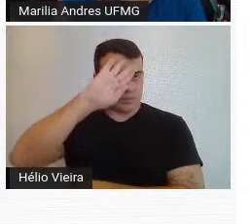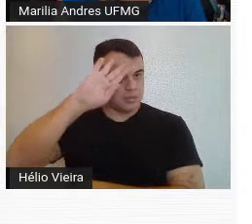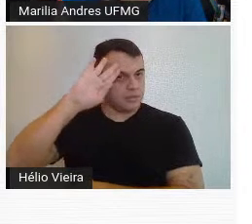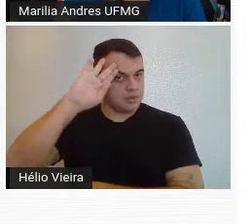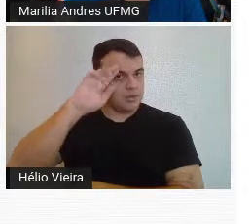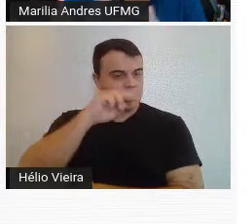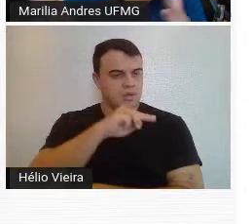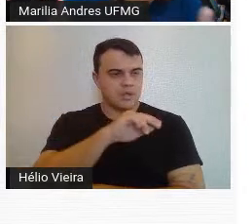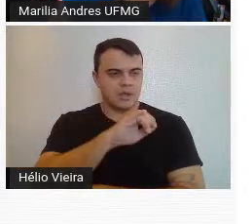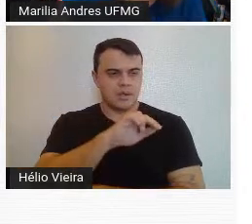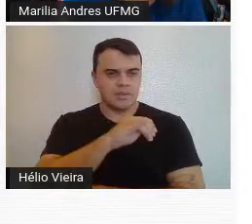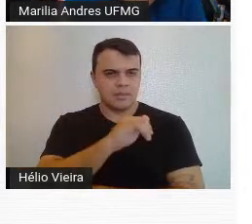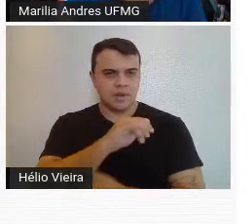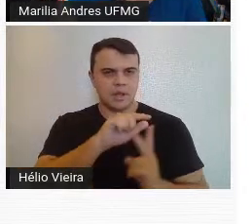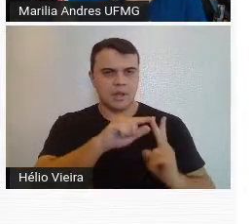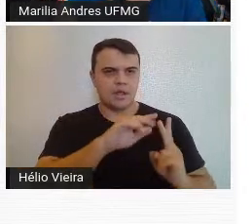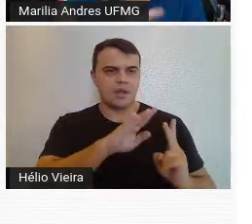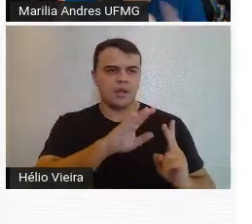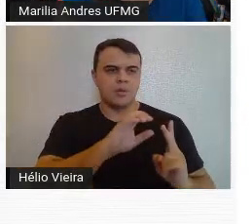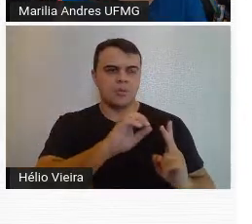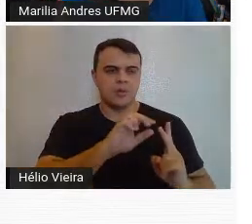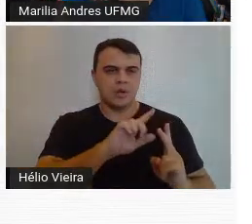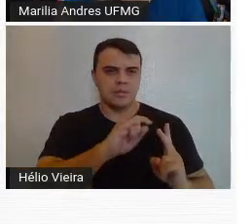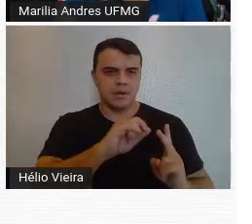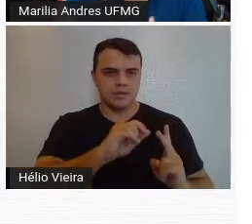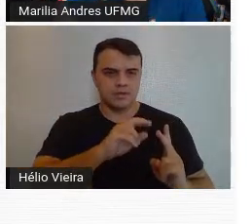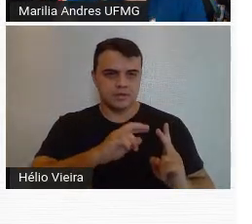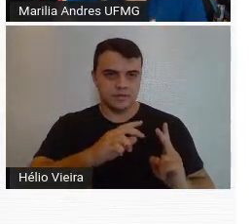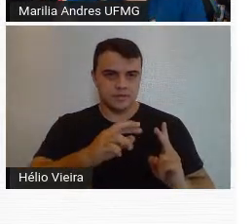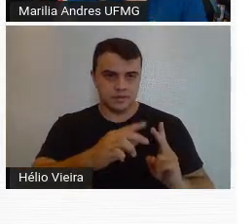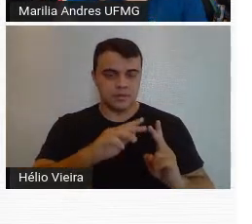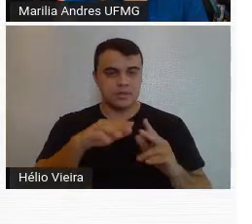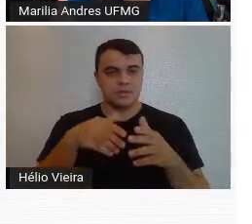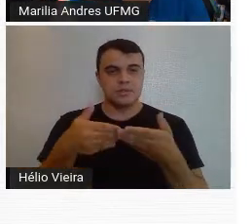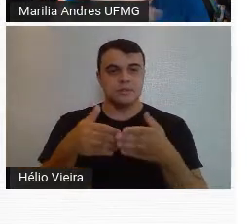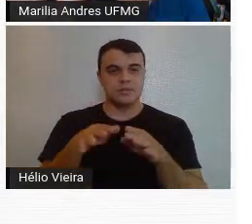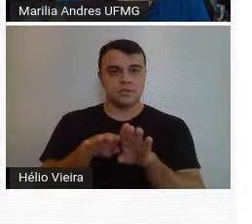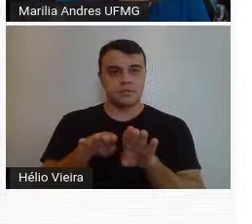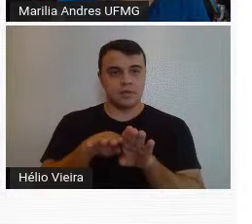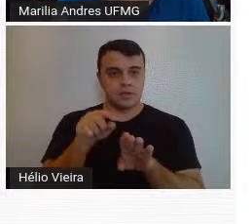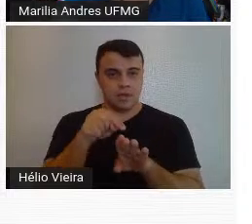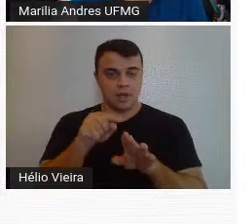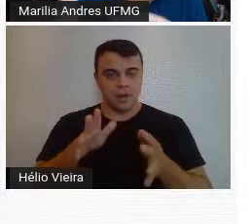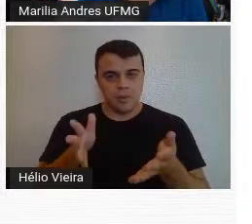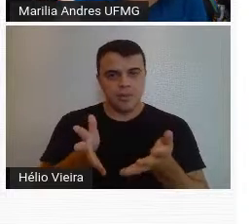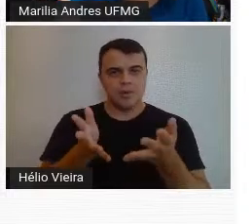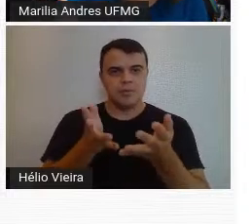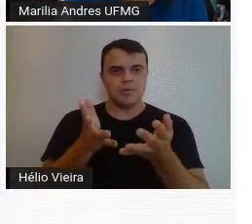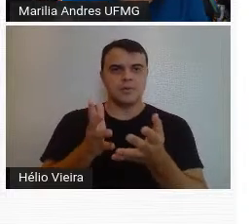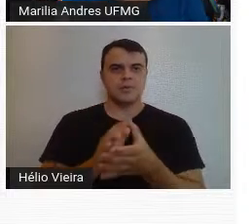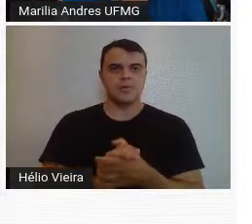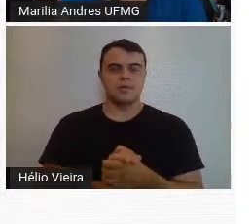Niemeyer, Buller Marx e outros. Ele vai promover essa